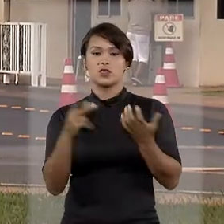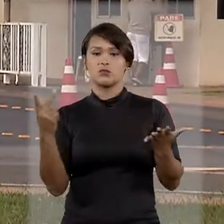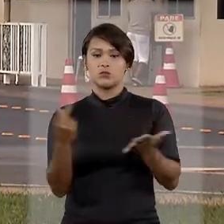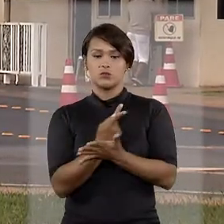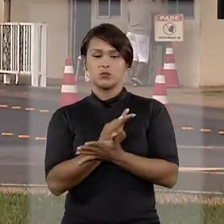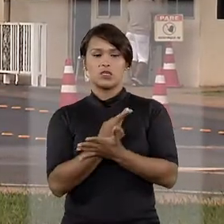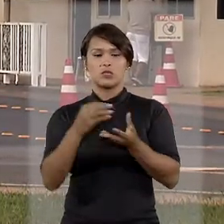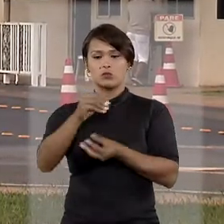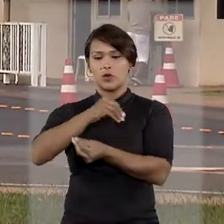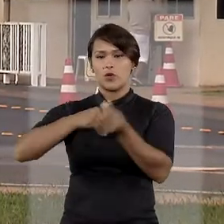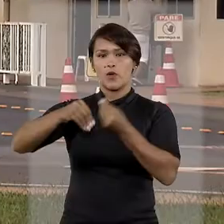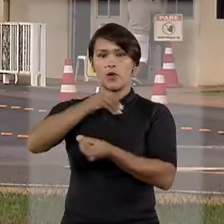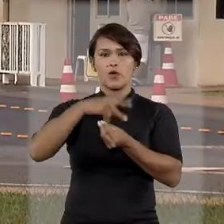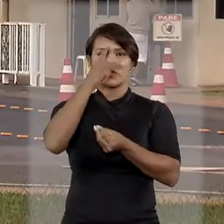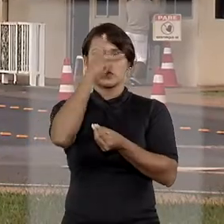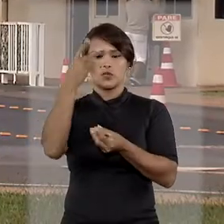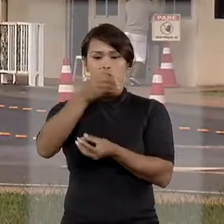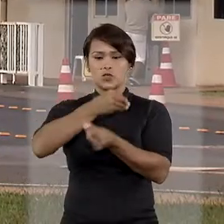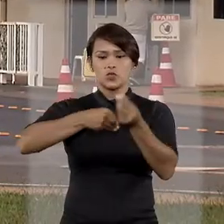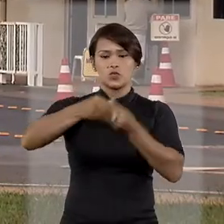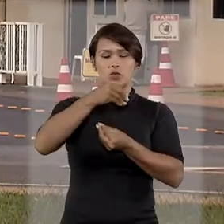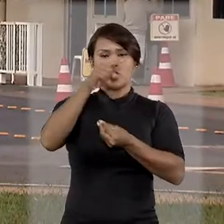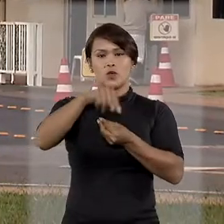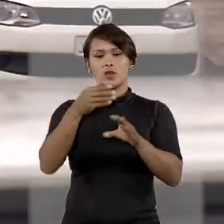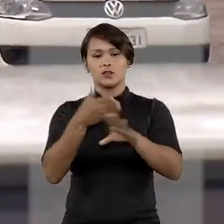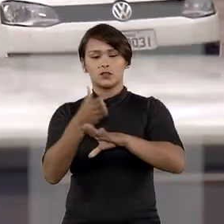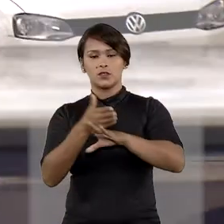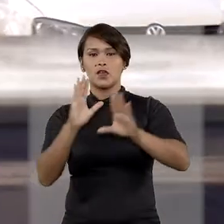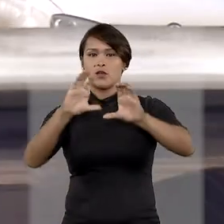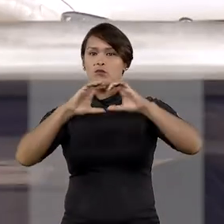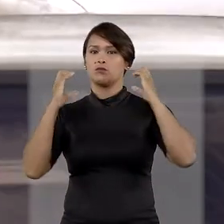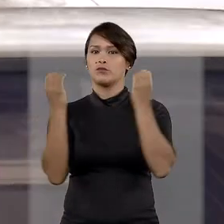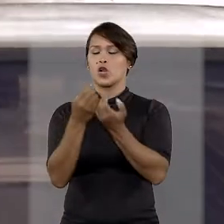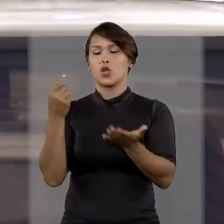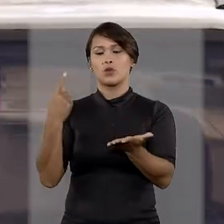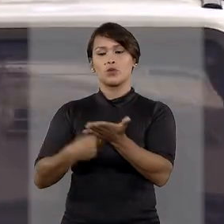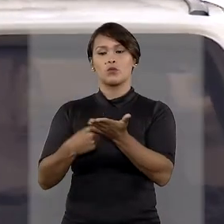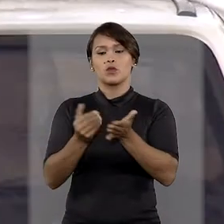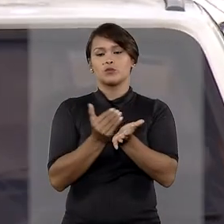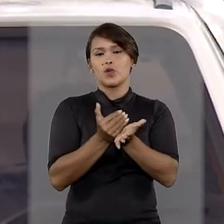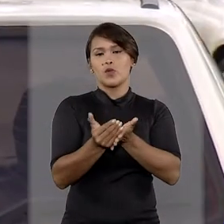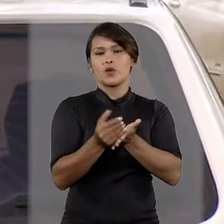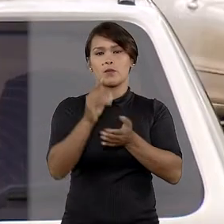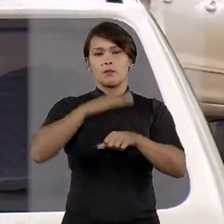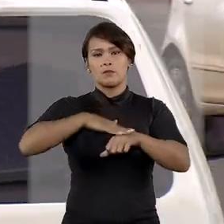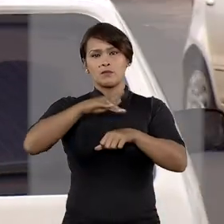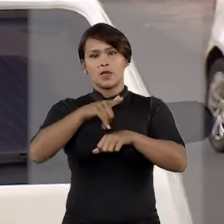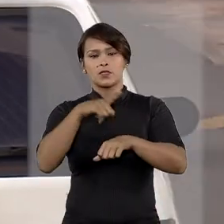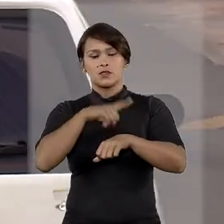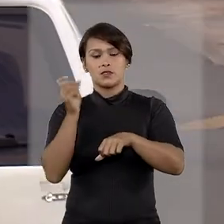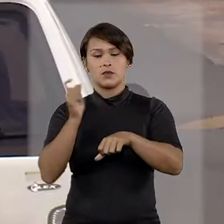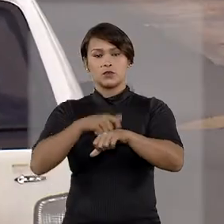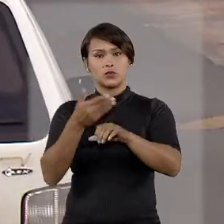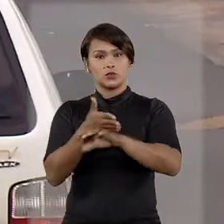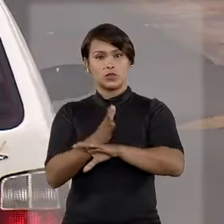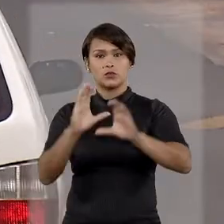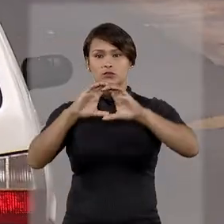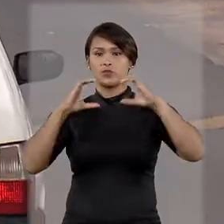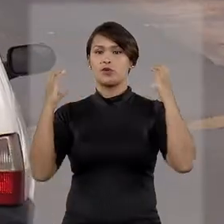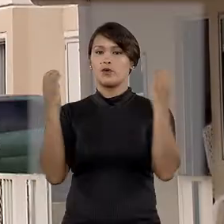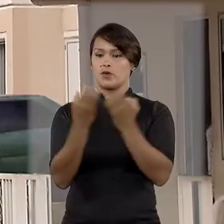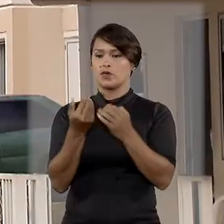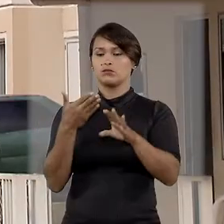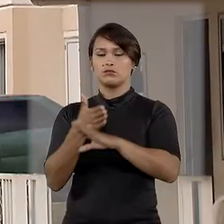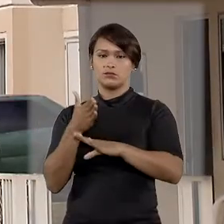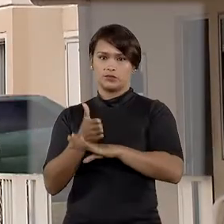causada pela alta rotatividade de pessoas estranhas e sem compromisso duradouro com a comunidade na qual estão